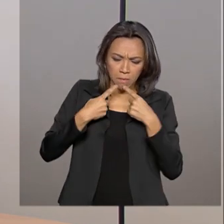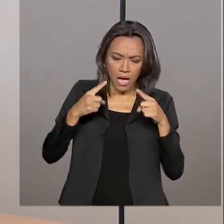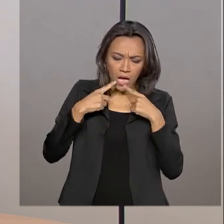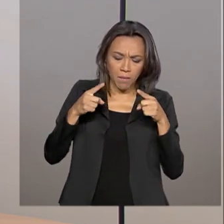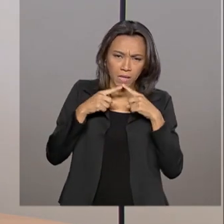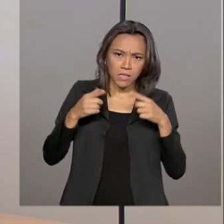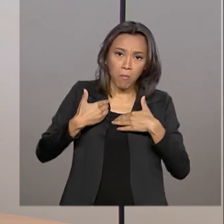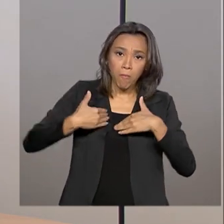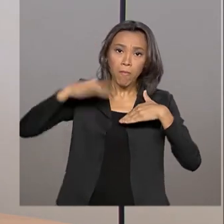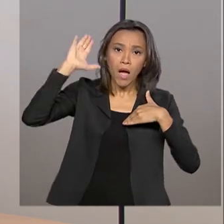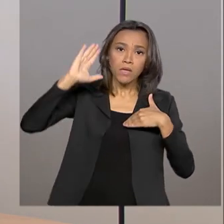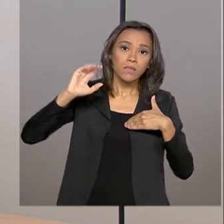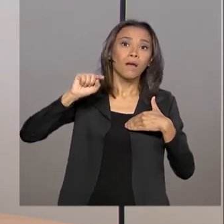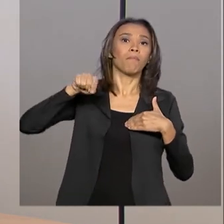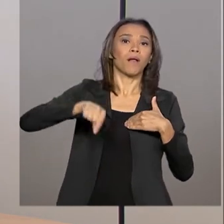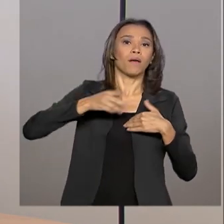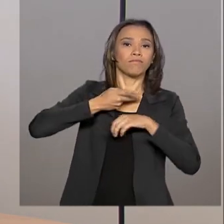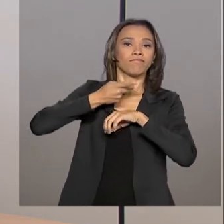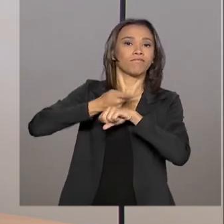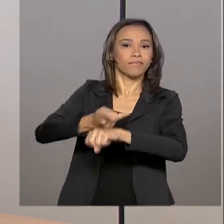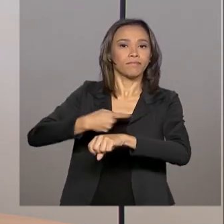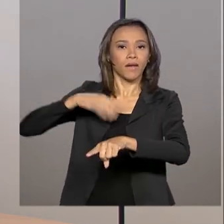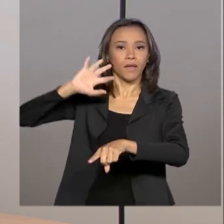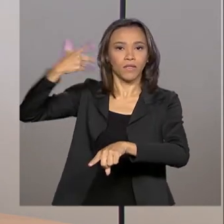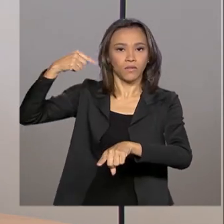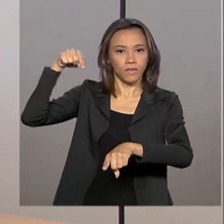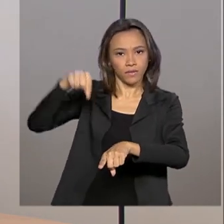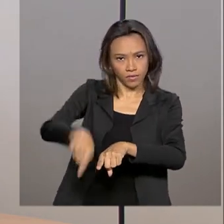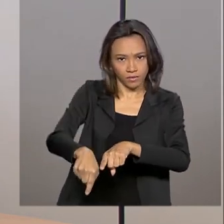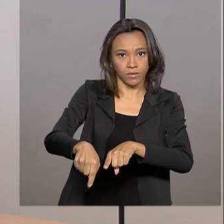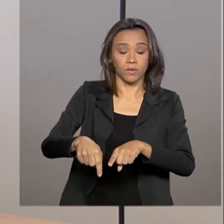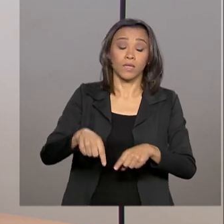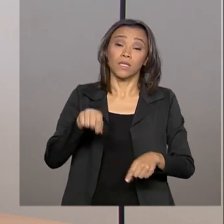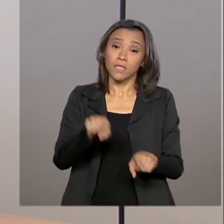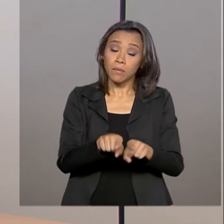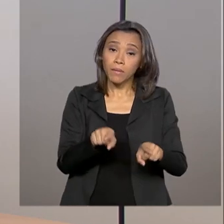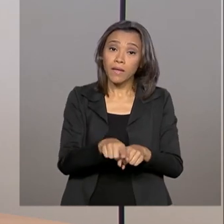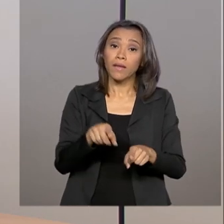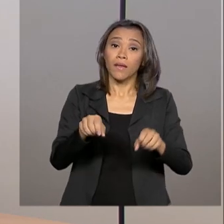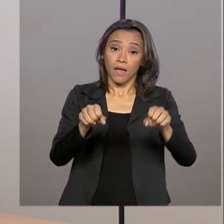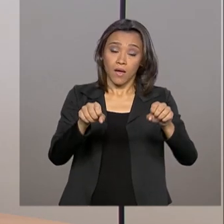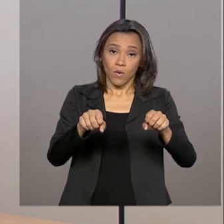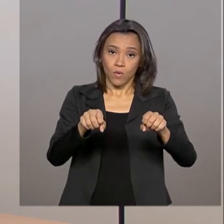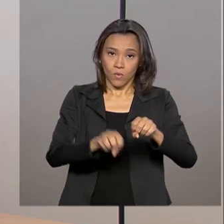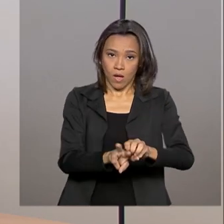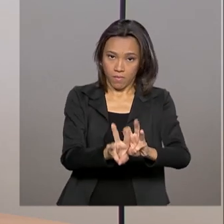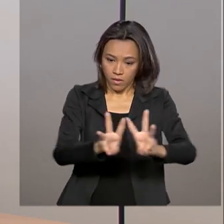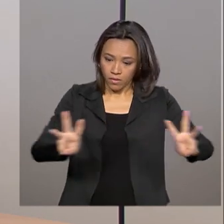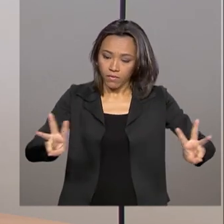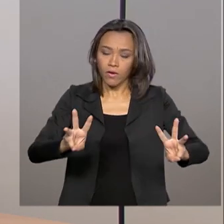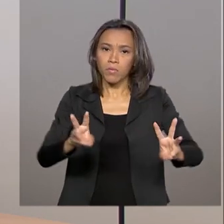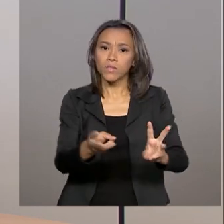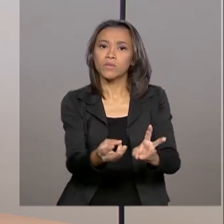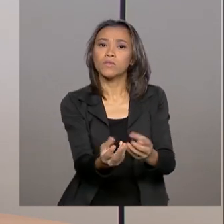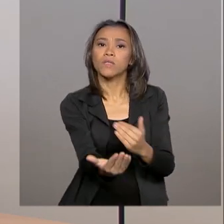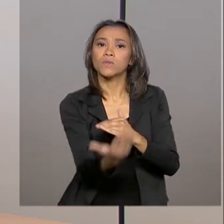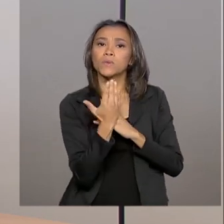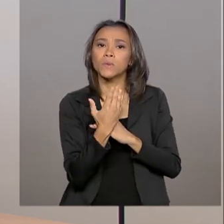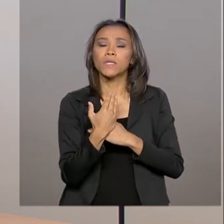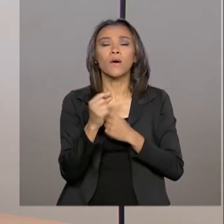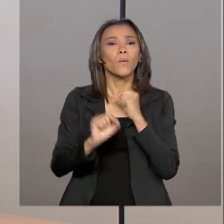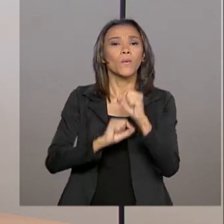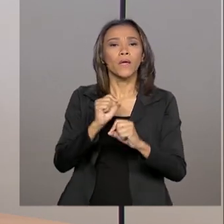Além de resolver o problema, essa plataforma nos oferece dados para fazer política pública